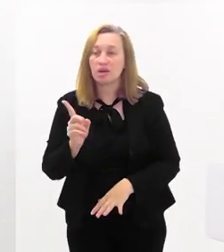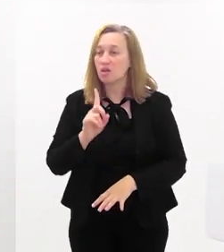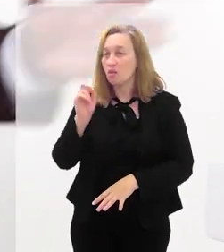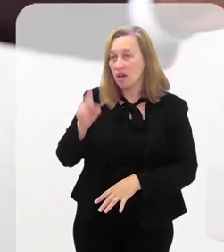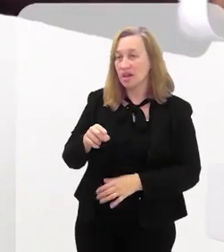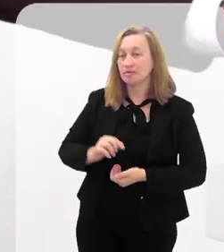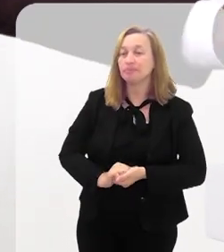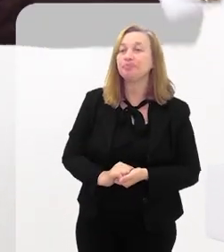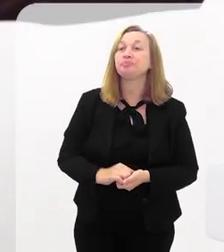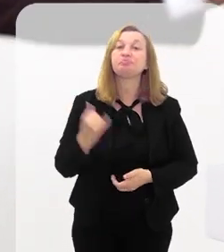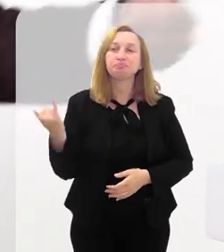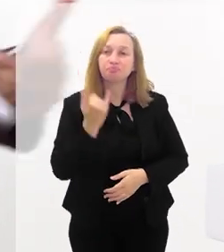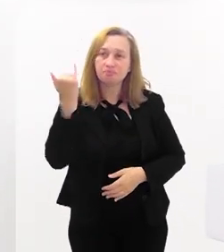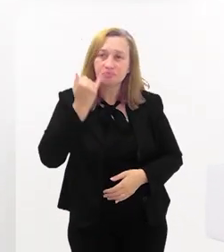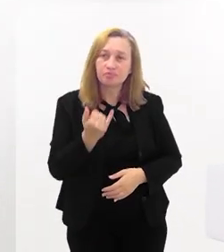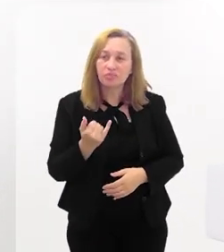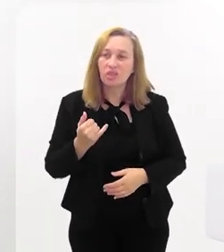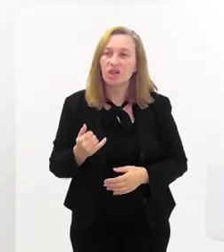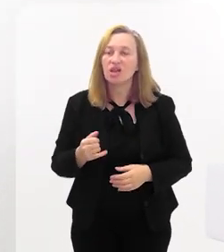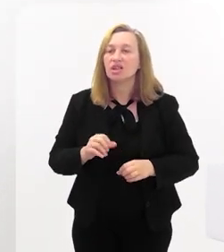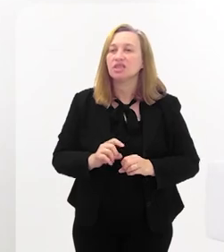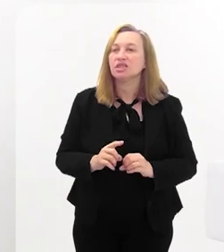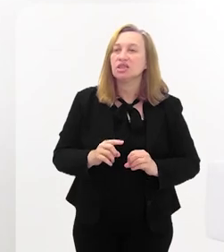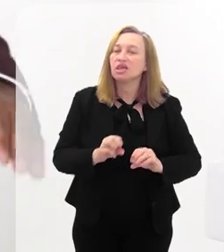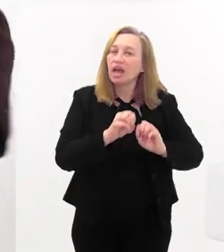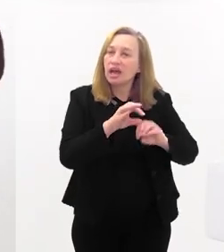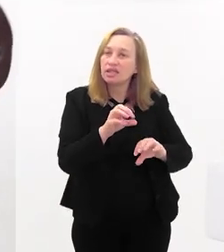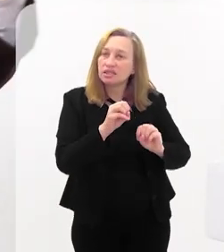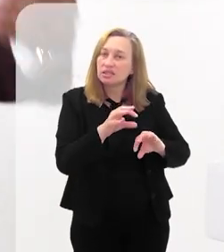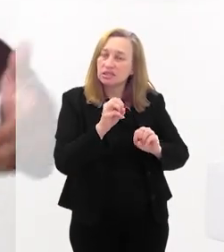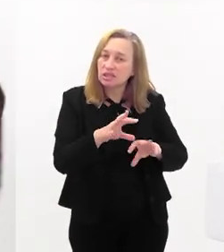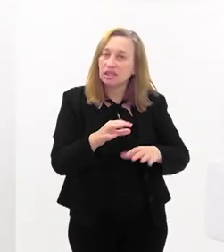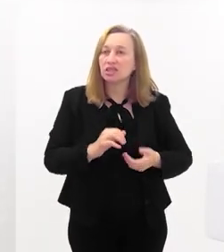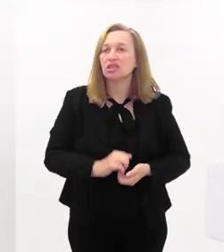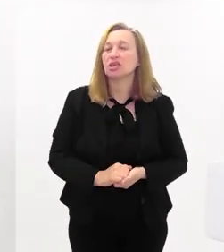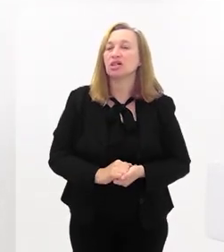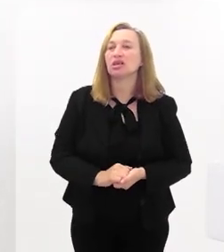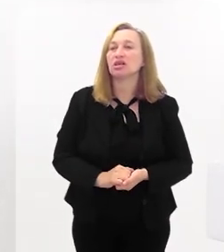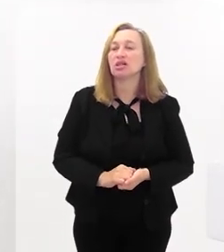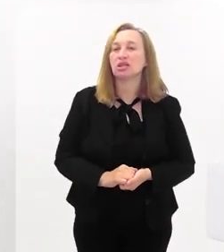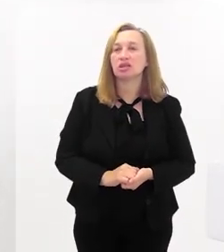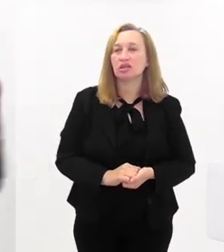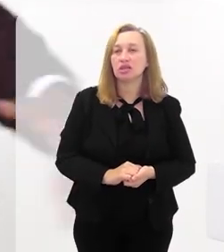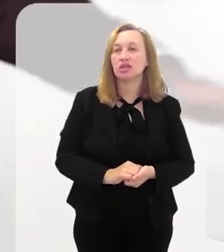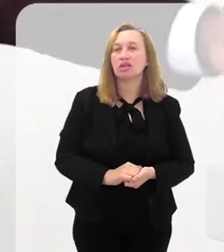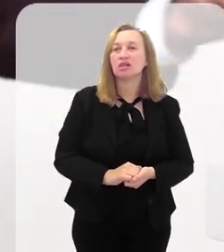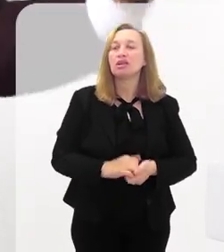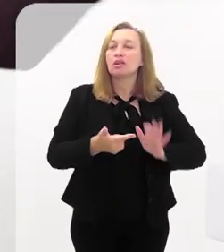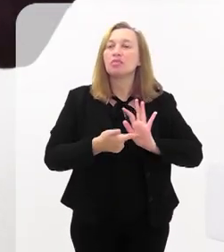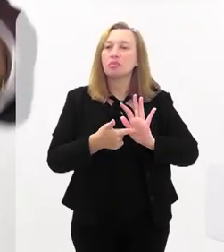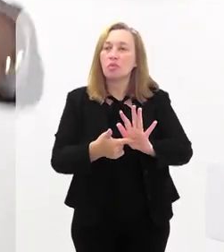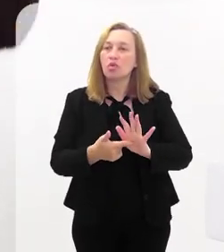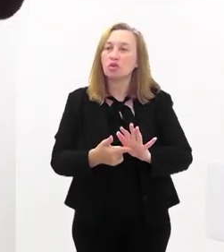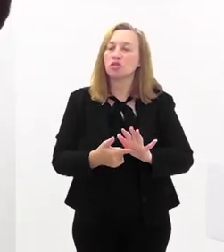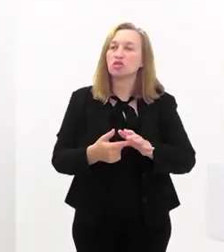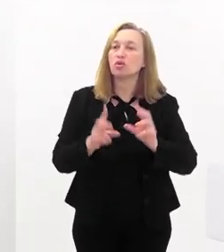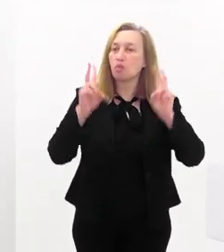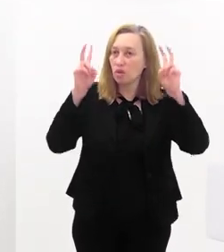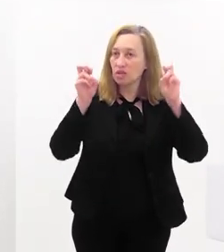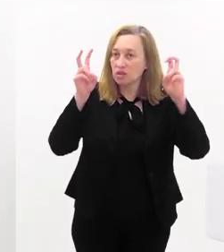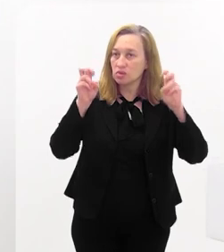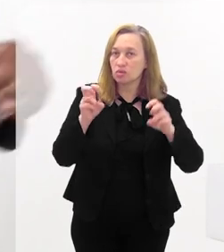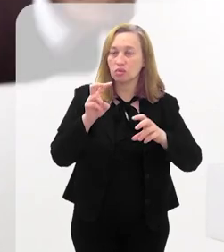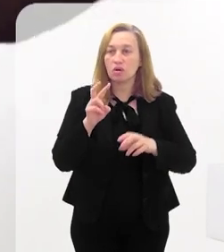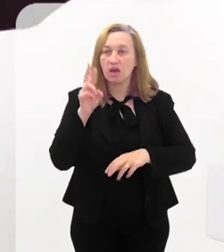tratado. Então, é importante que a gente reeduque o olhar, reeduque as formas, reeduque os saberes e traga a questão racial para o